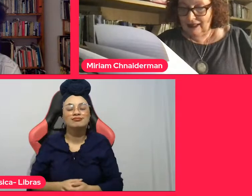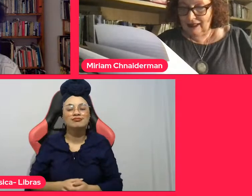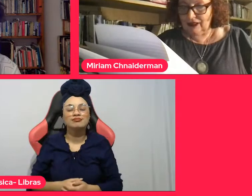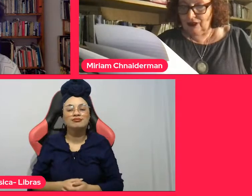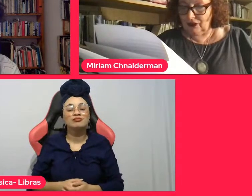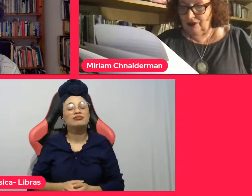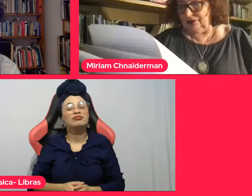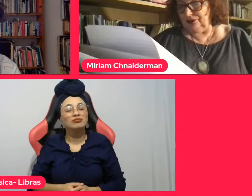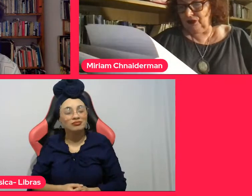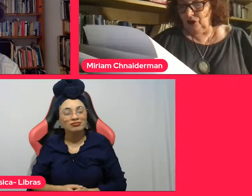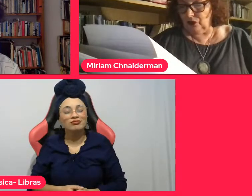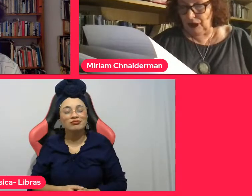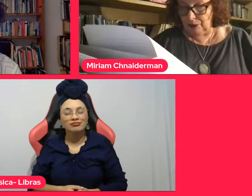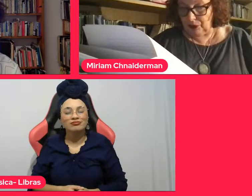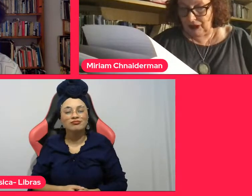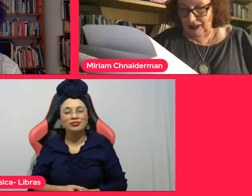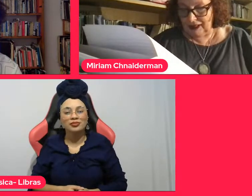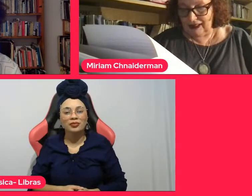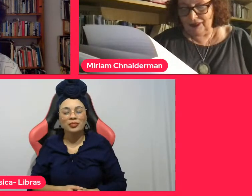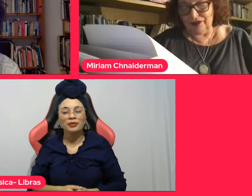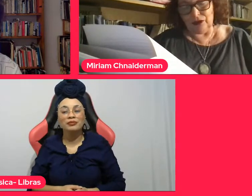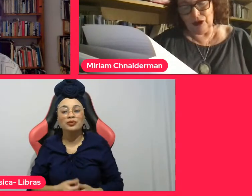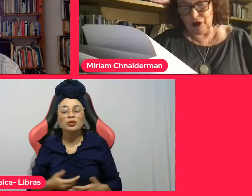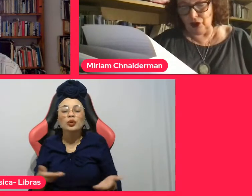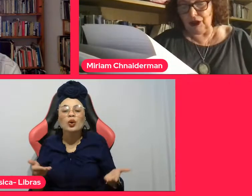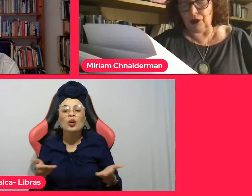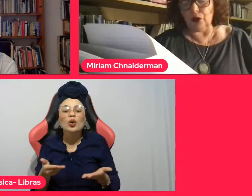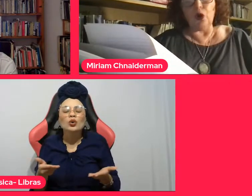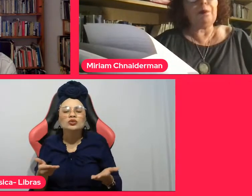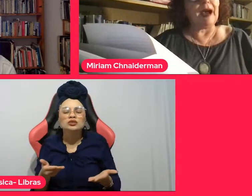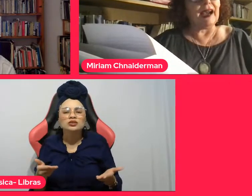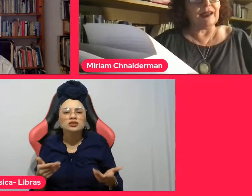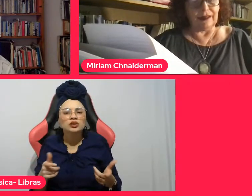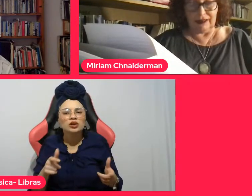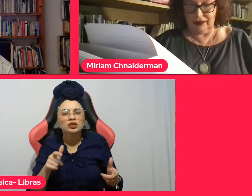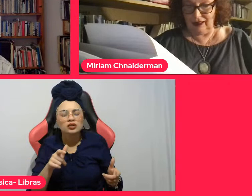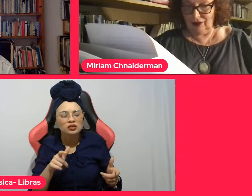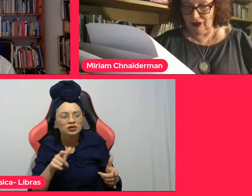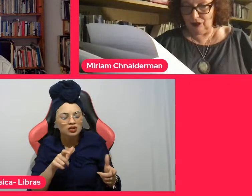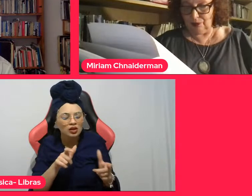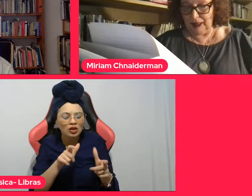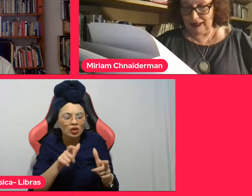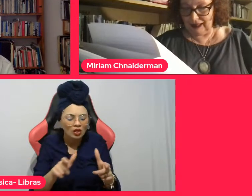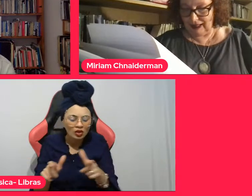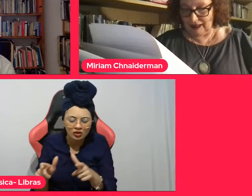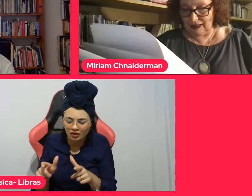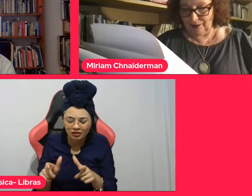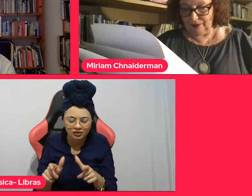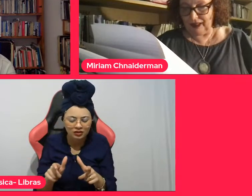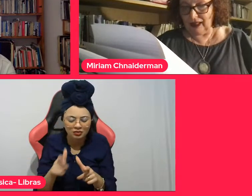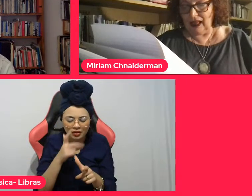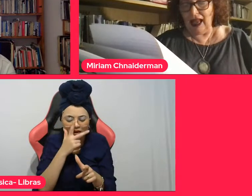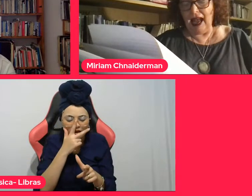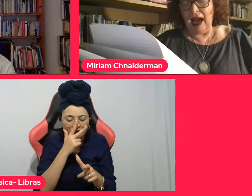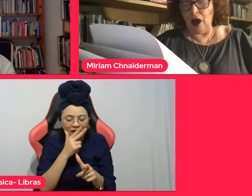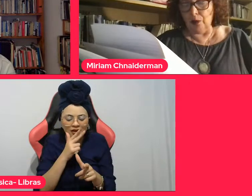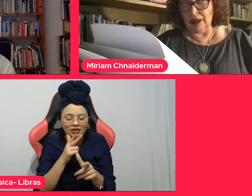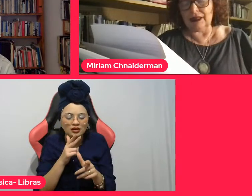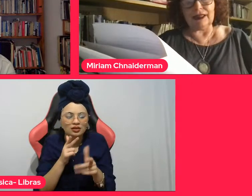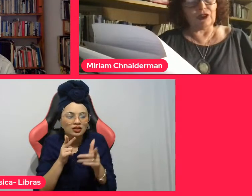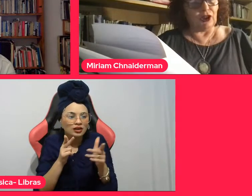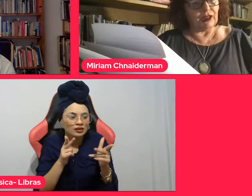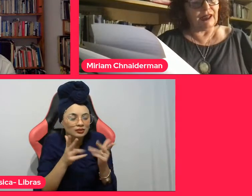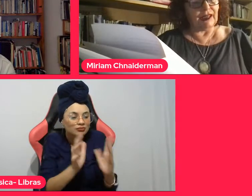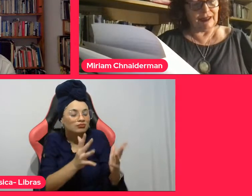cidades contemporâneas vão se tornando opacas enquanto paisagem. A